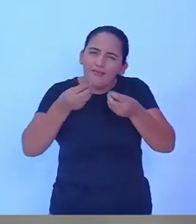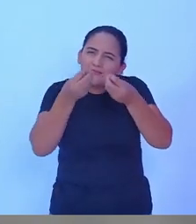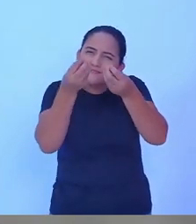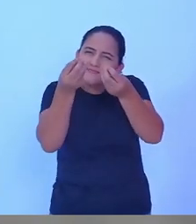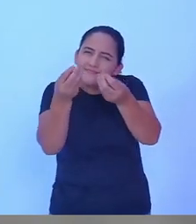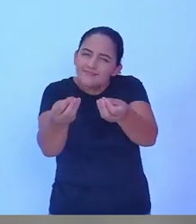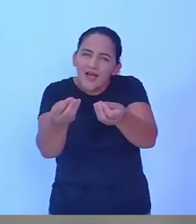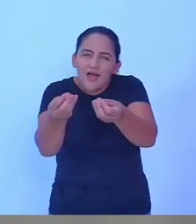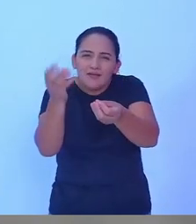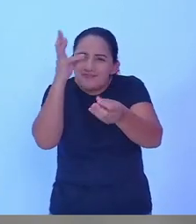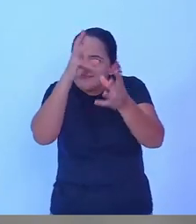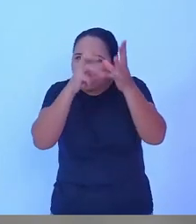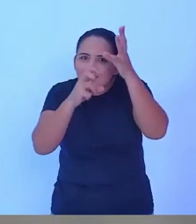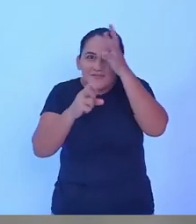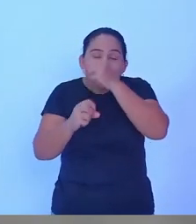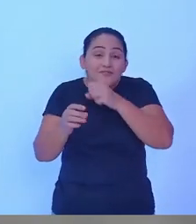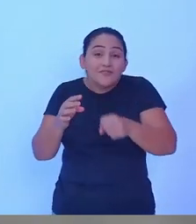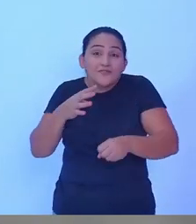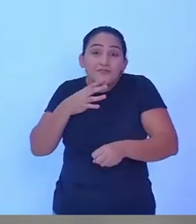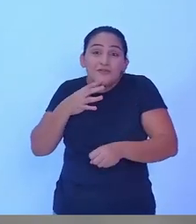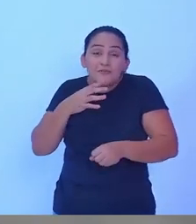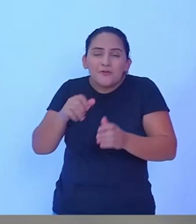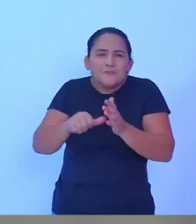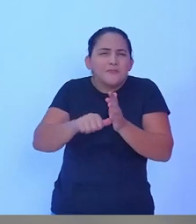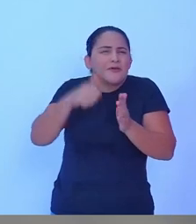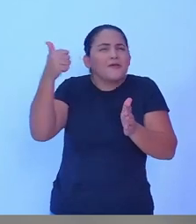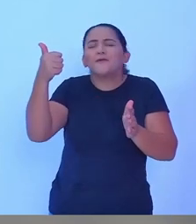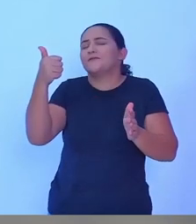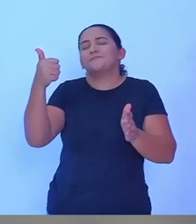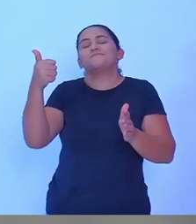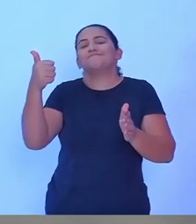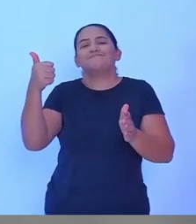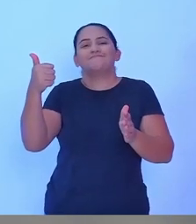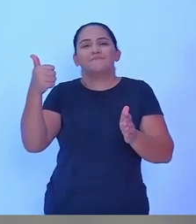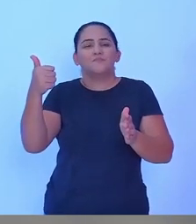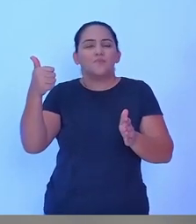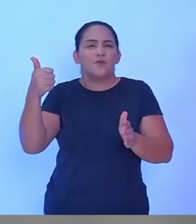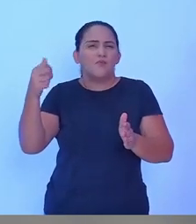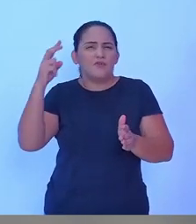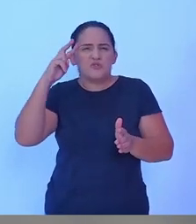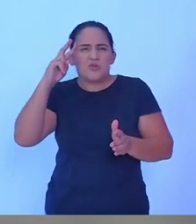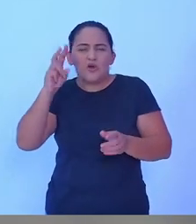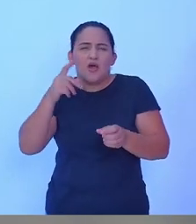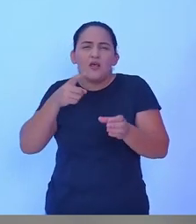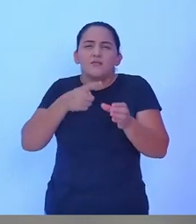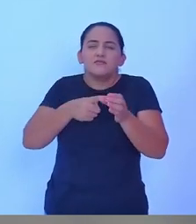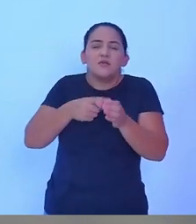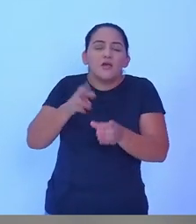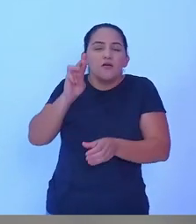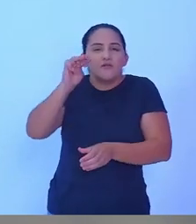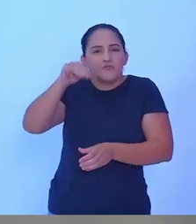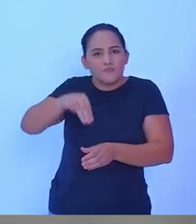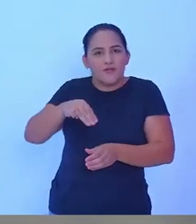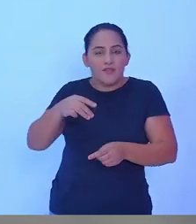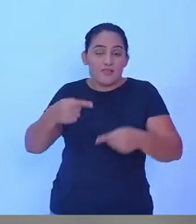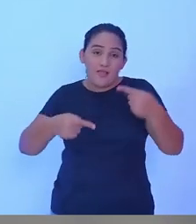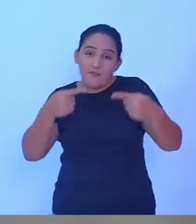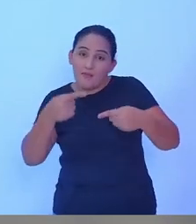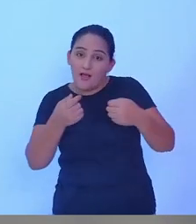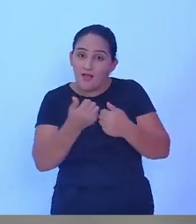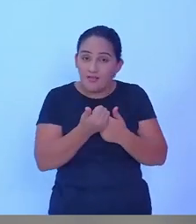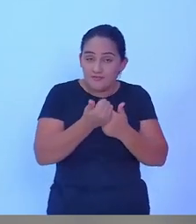primeira vez na história de Rulim de Moura, está sendo feito um debate entre os candidatos a vice. Porque nós temos,